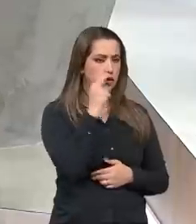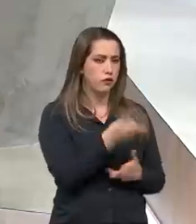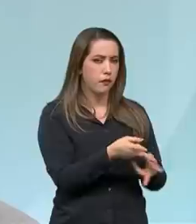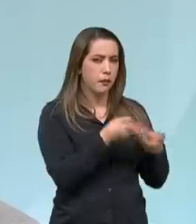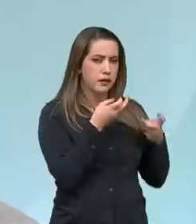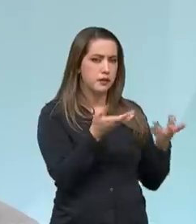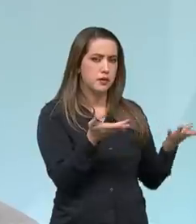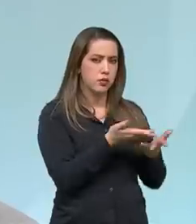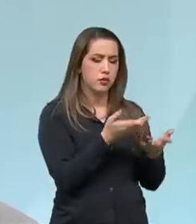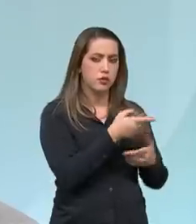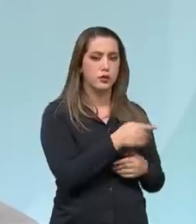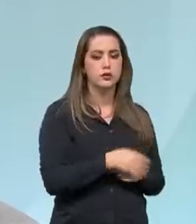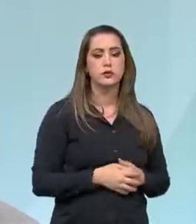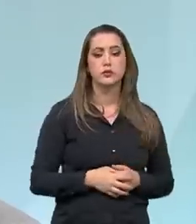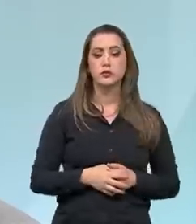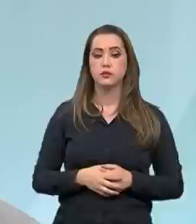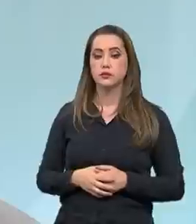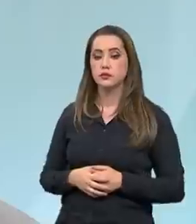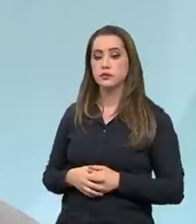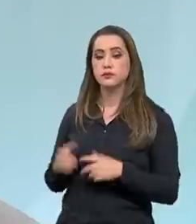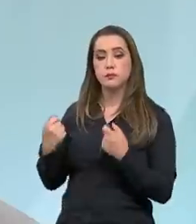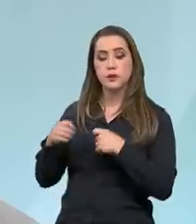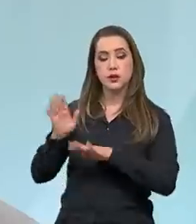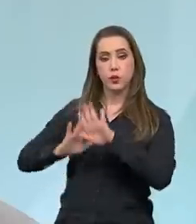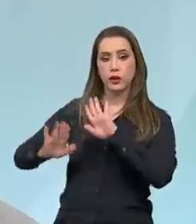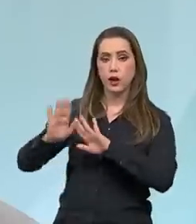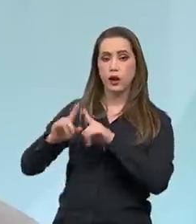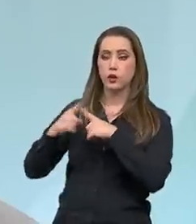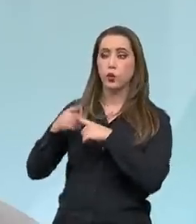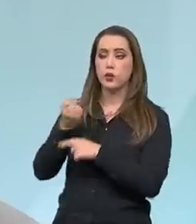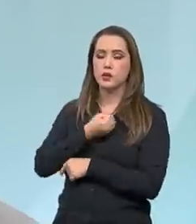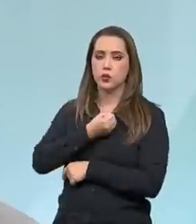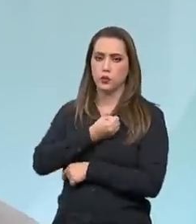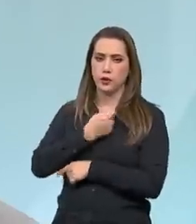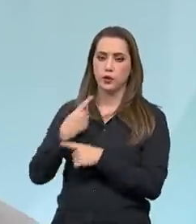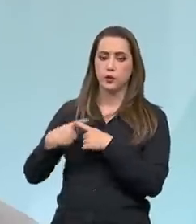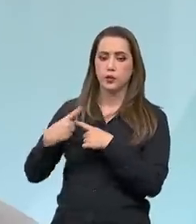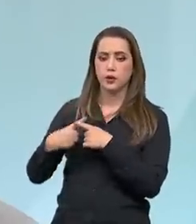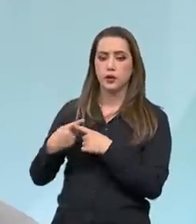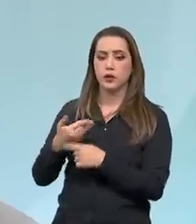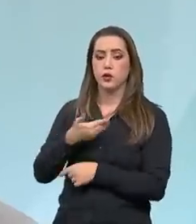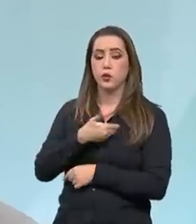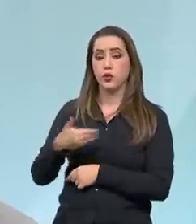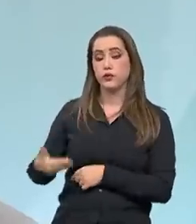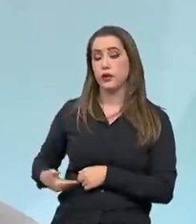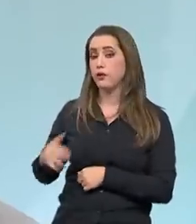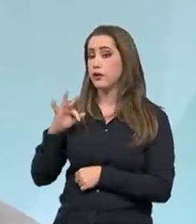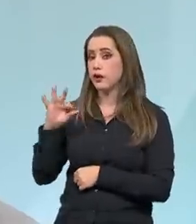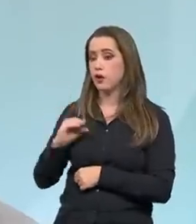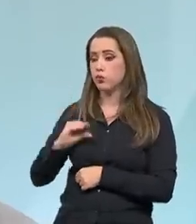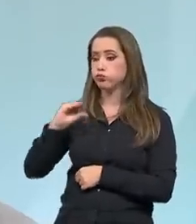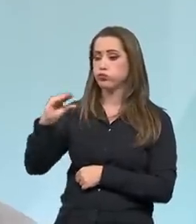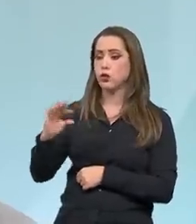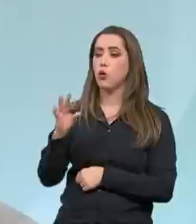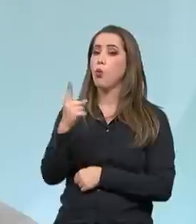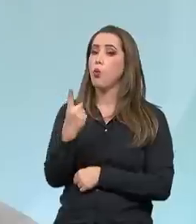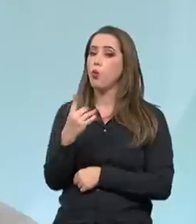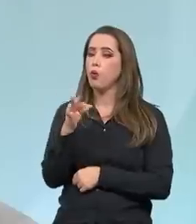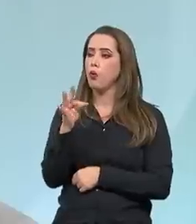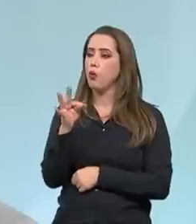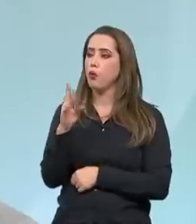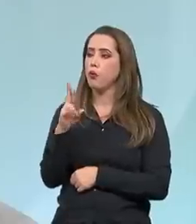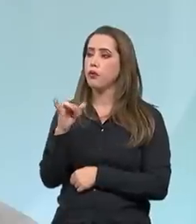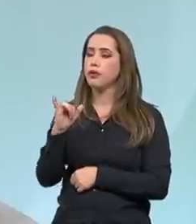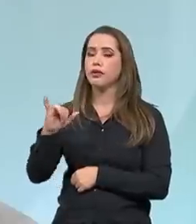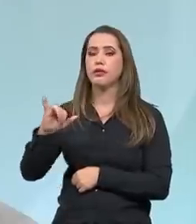aponta? É preciso tomar uma certa cautela com esses valores. O governo aportou um trilhão de reais com